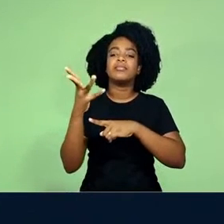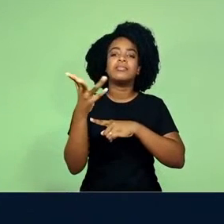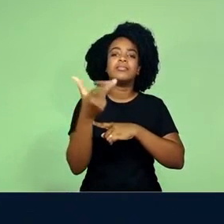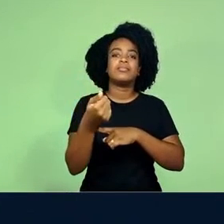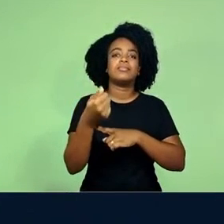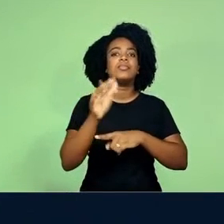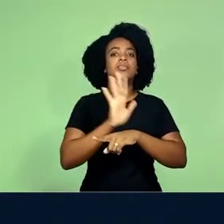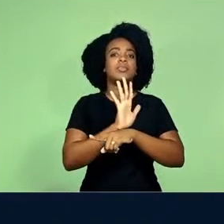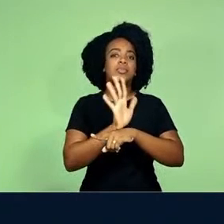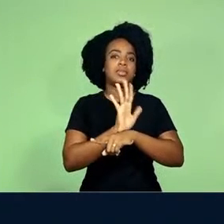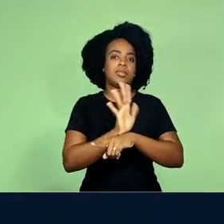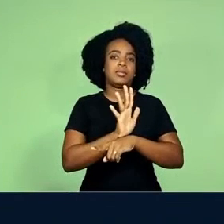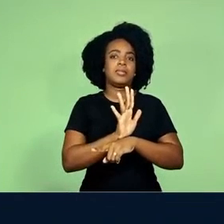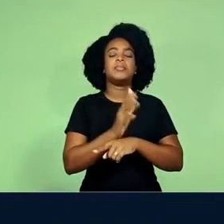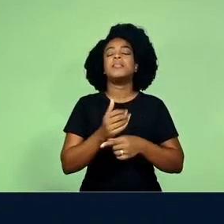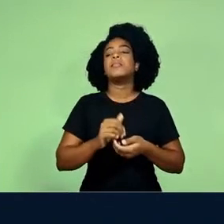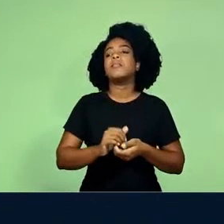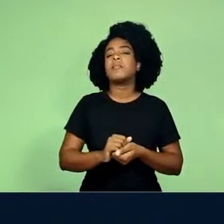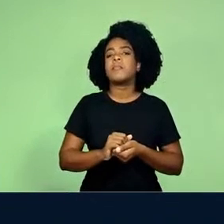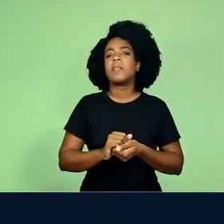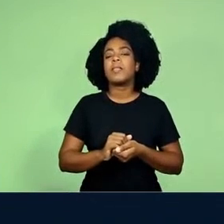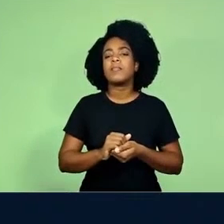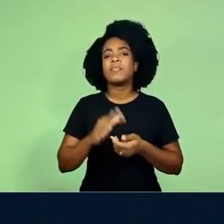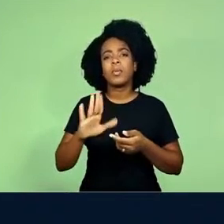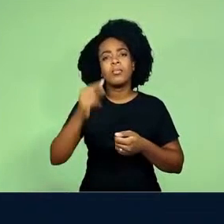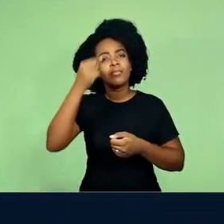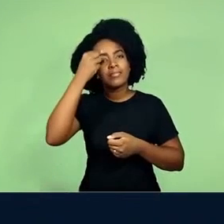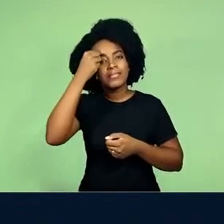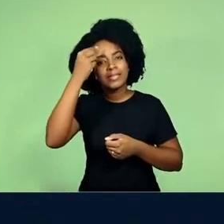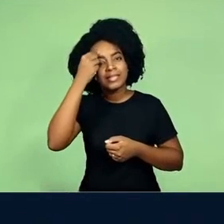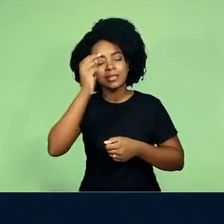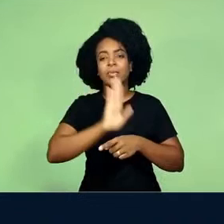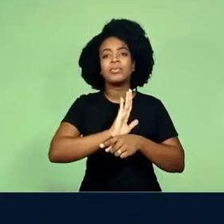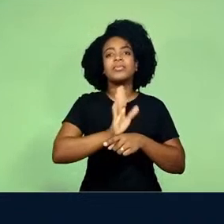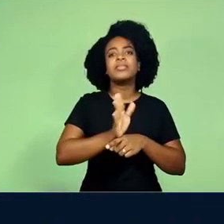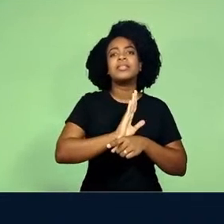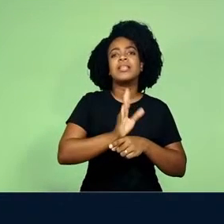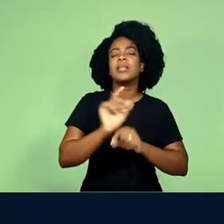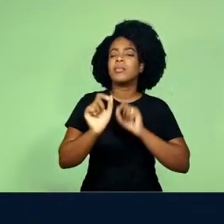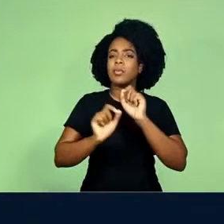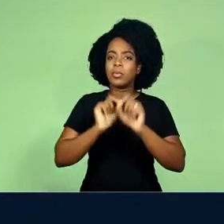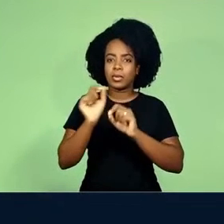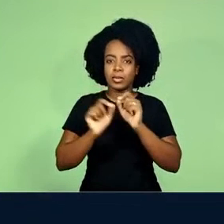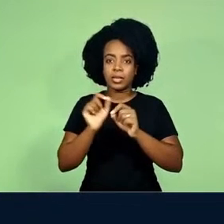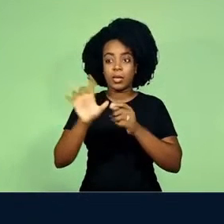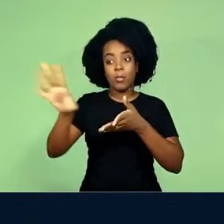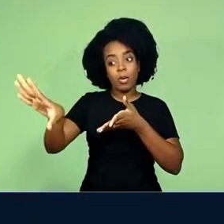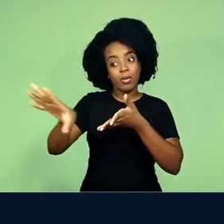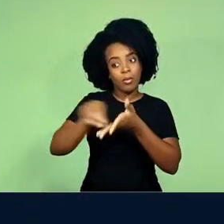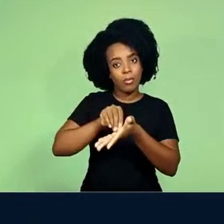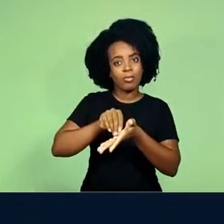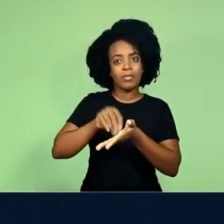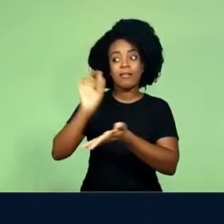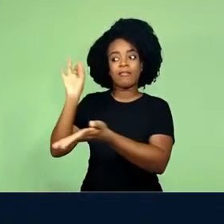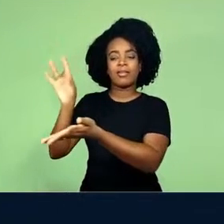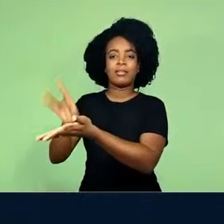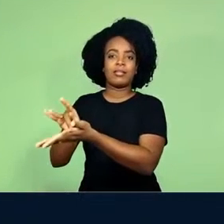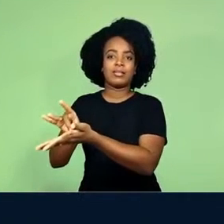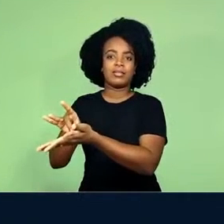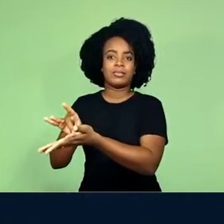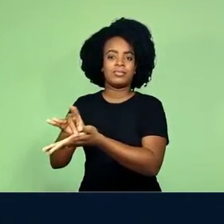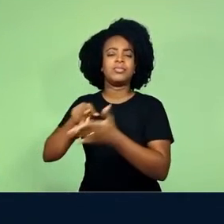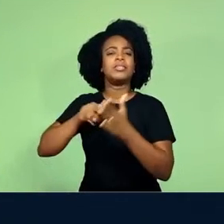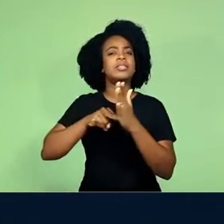Um dos trabalhos que eu costumo fazer é pensar o cinema como uma representação da realidade, ou seja, caberia ao cinema